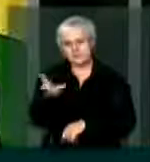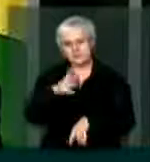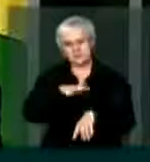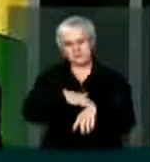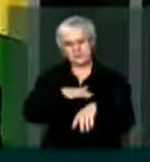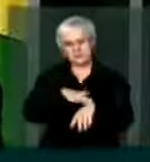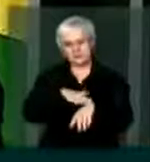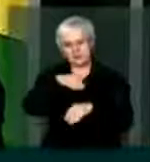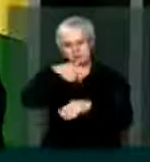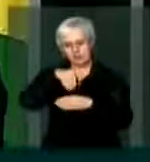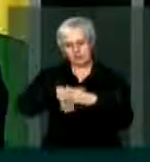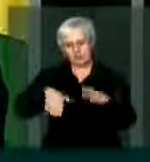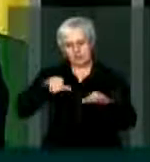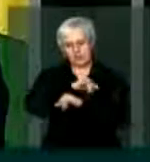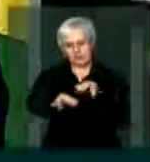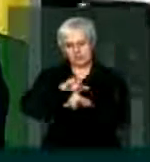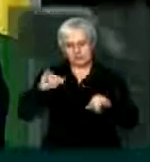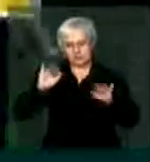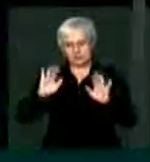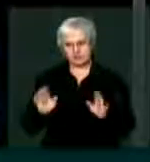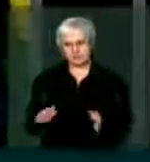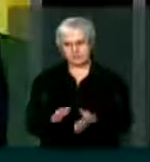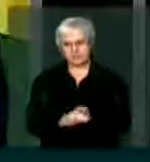onde a eleição foi deflagrada.